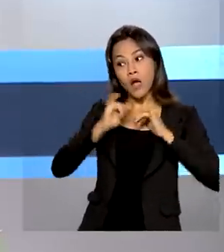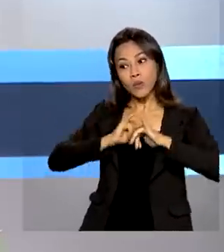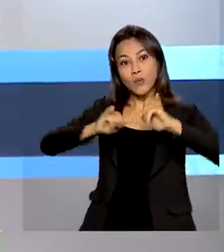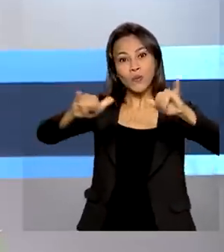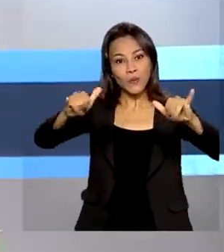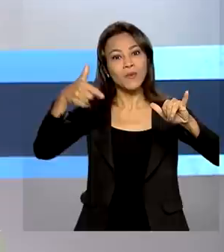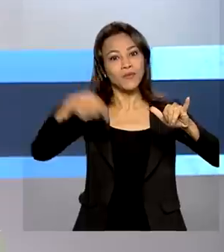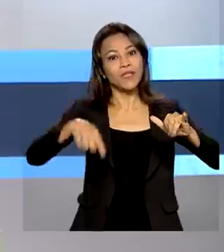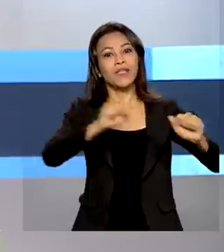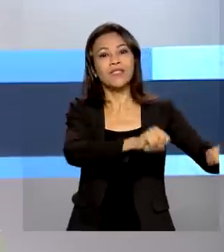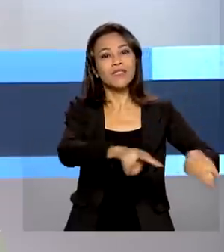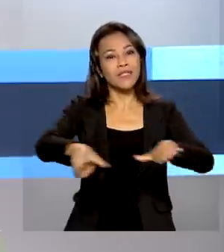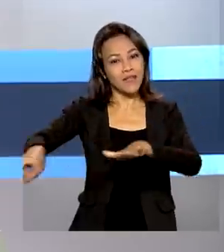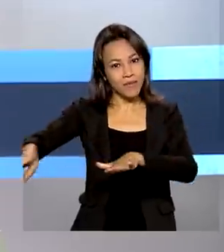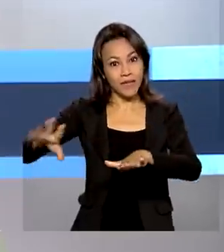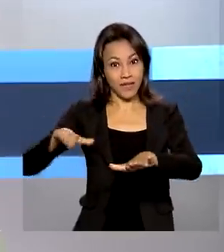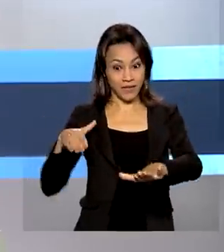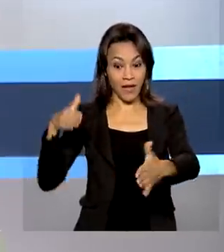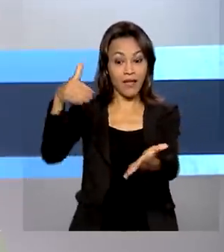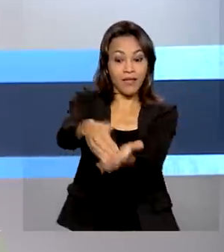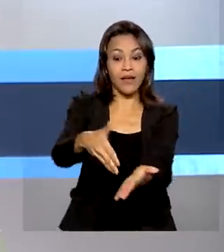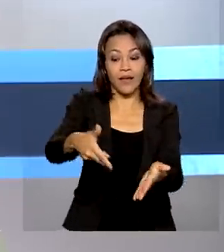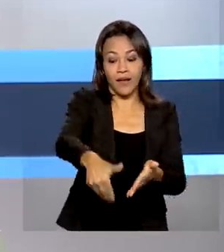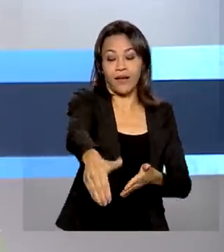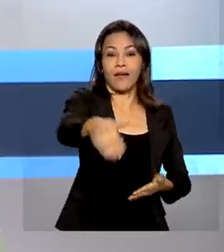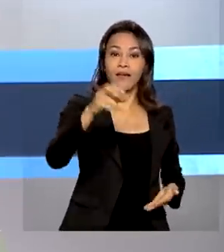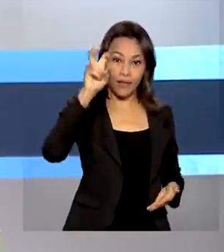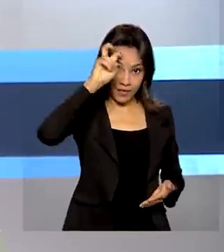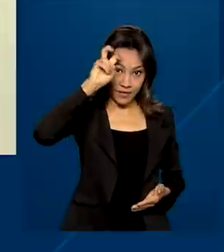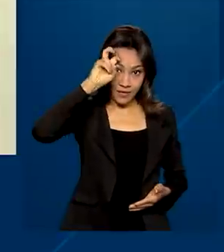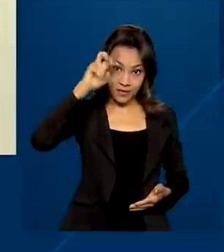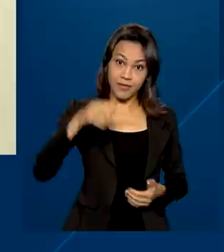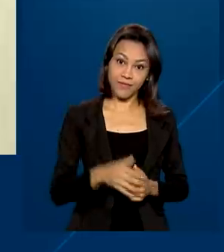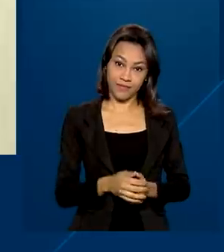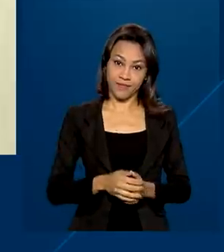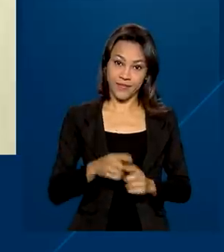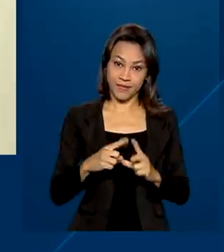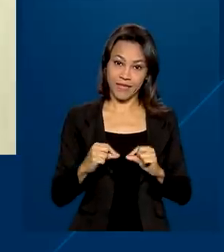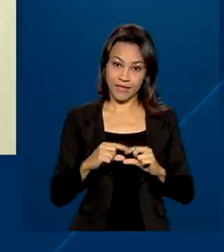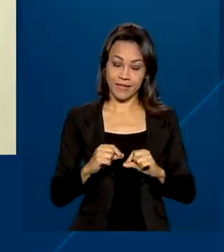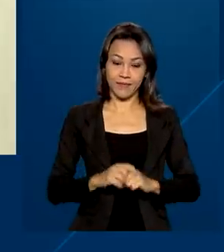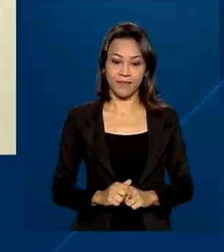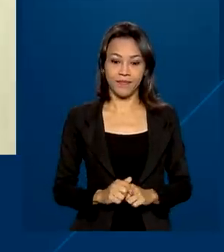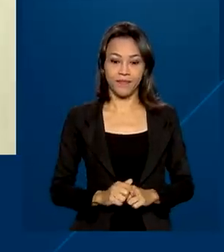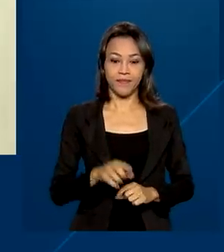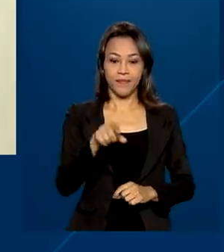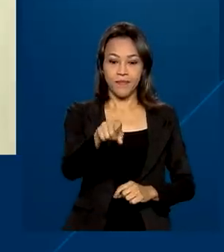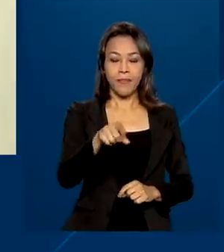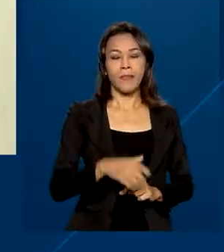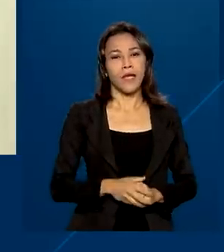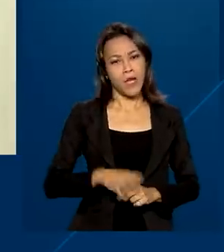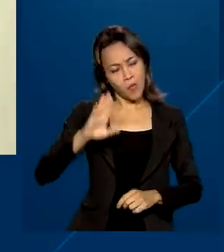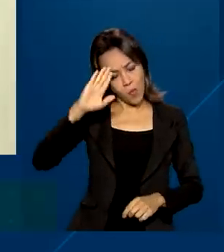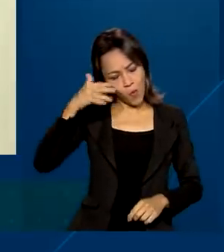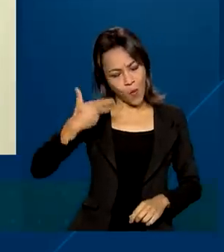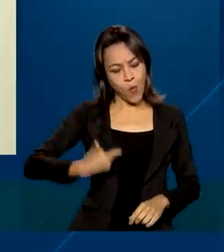Nacional da Mineração, que segue até esta quinta-feira em Brasília. Uma honra poder participar